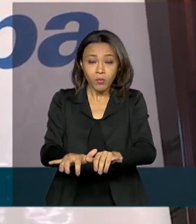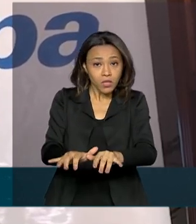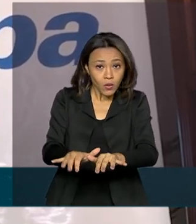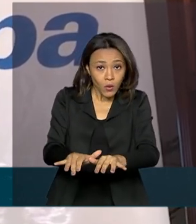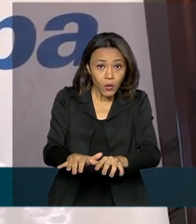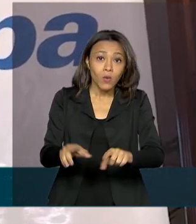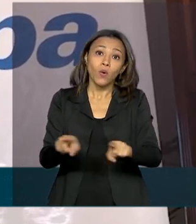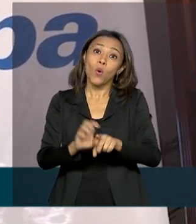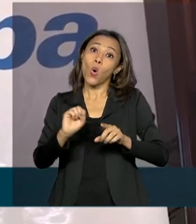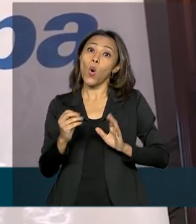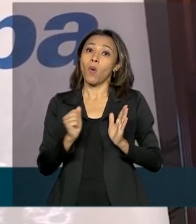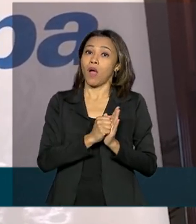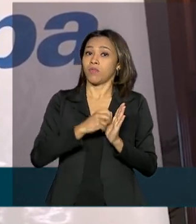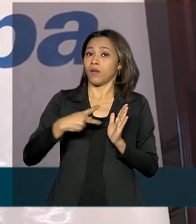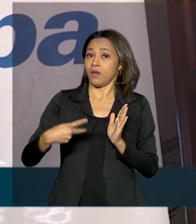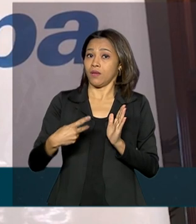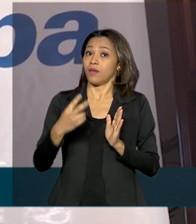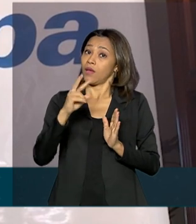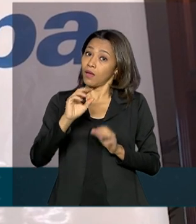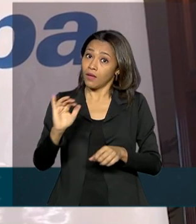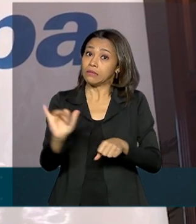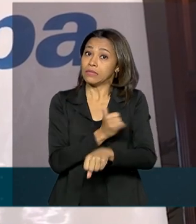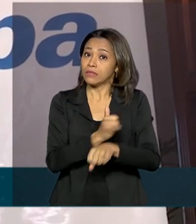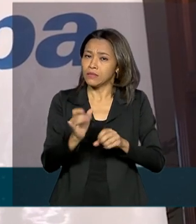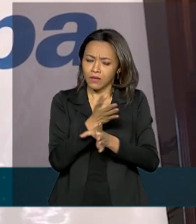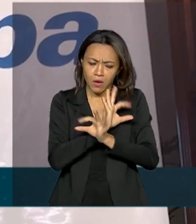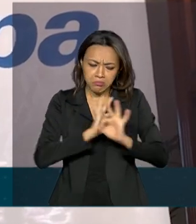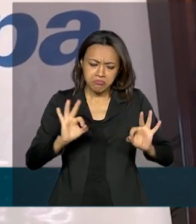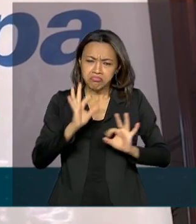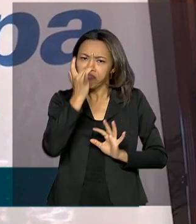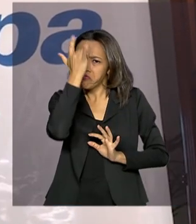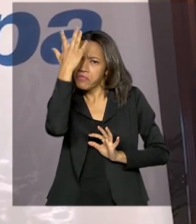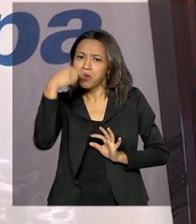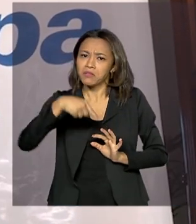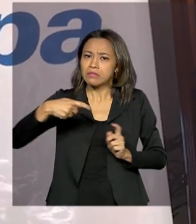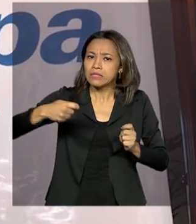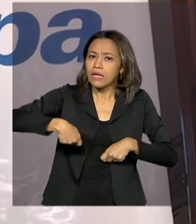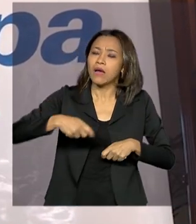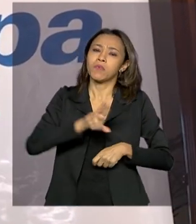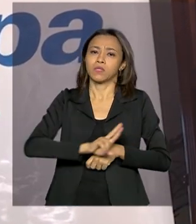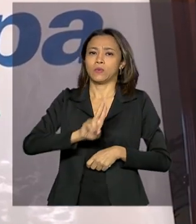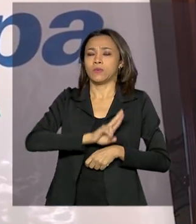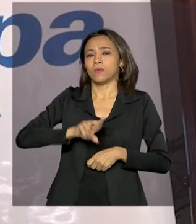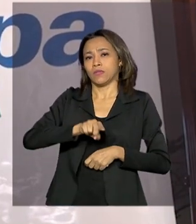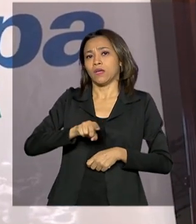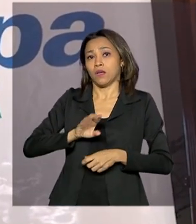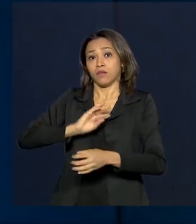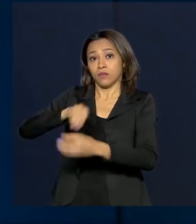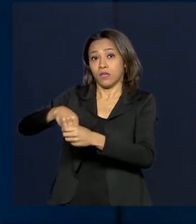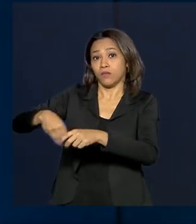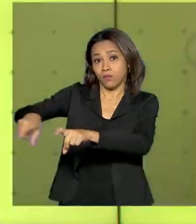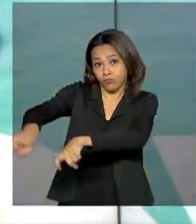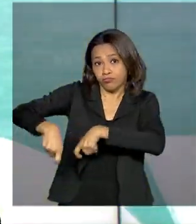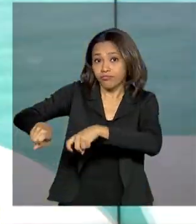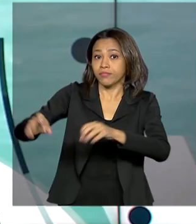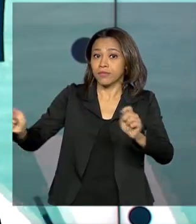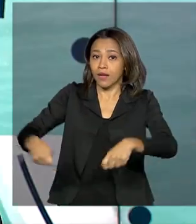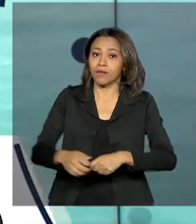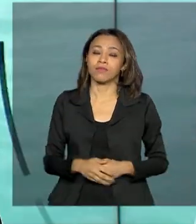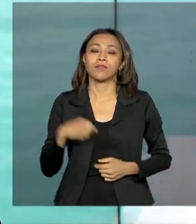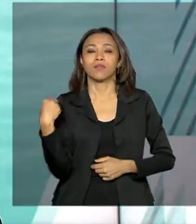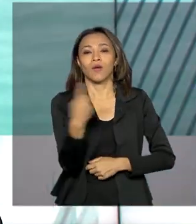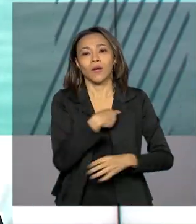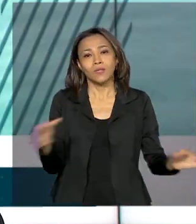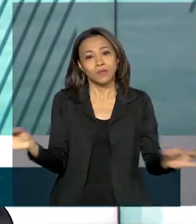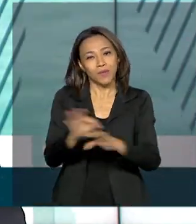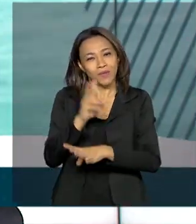aplicativo, que é uma ferramenta prática de utilização que ele pode utilizar, inclusive, no meio da lavoura. A gente fica